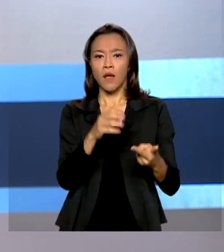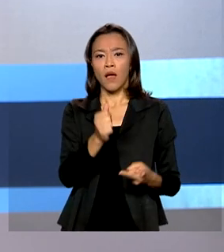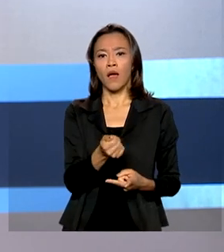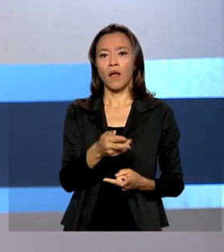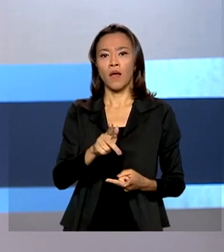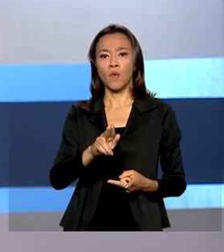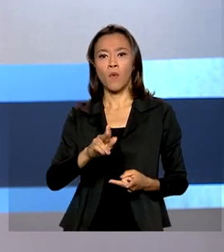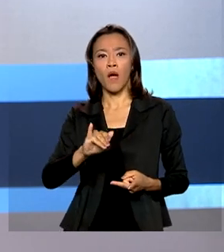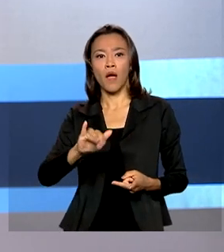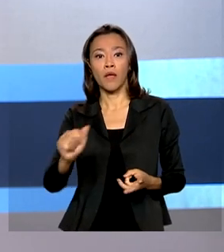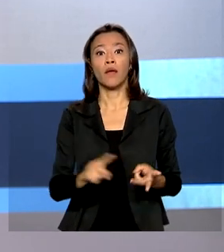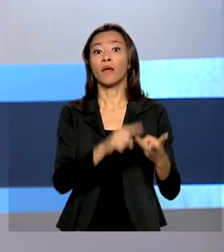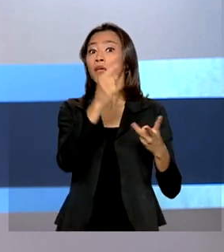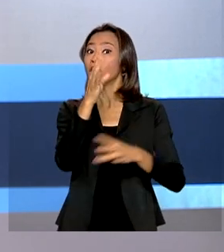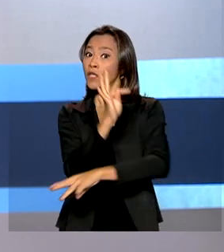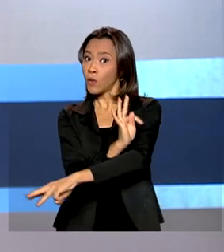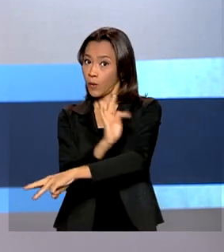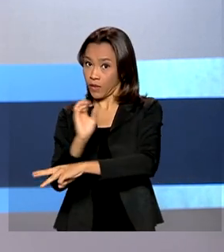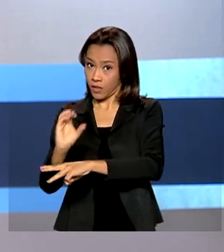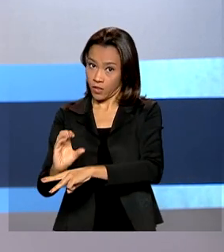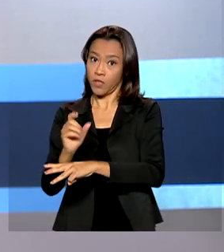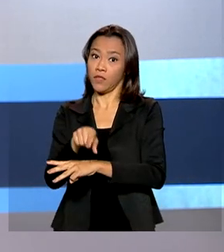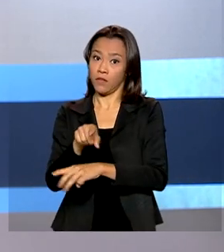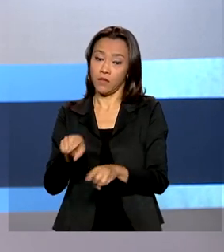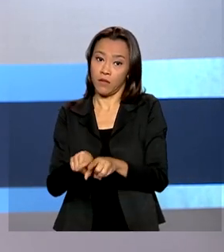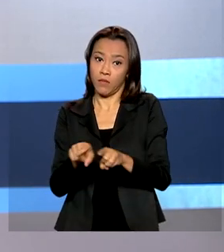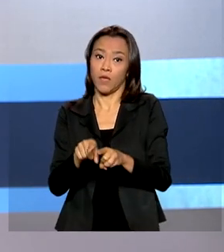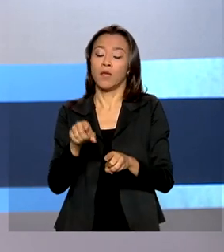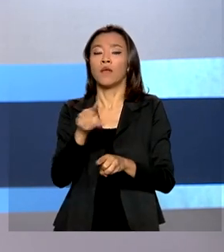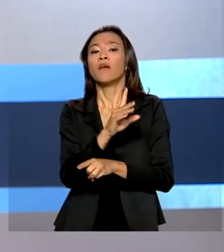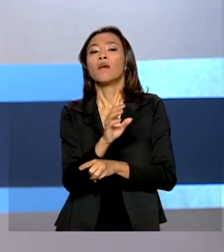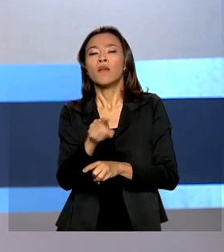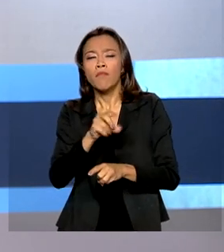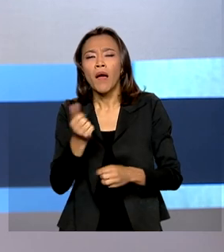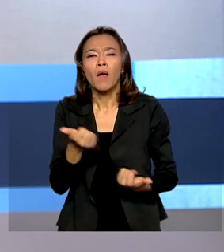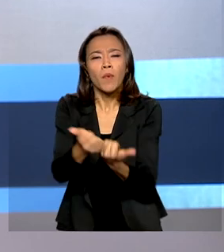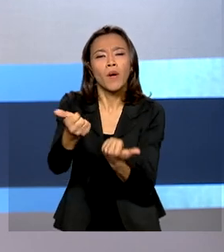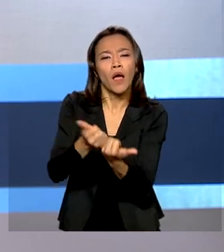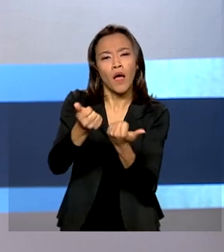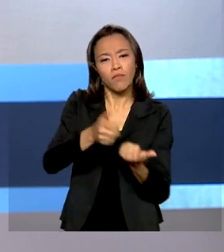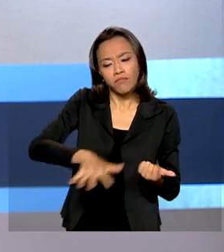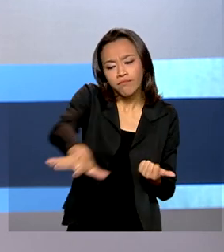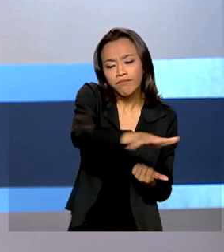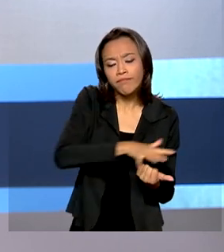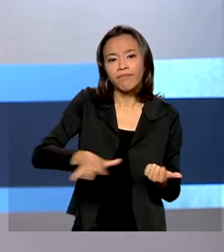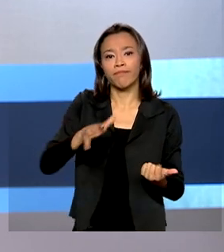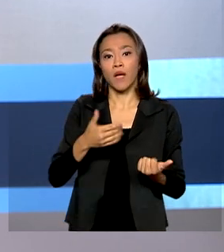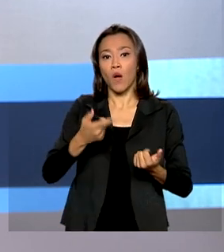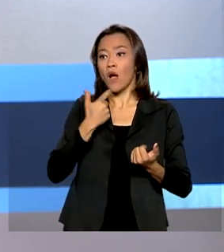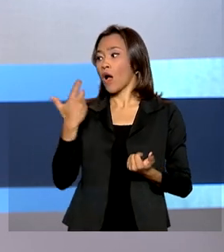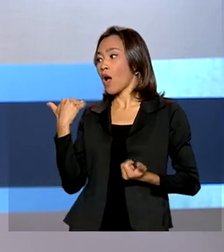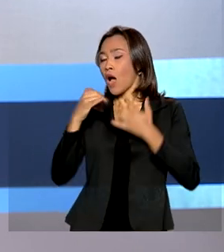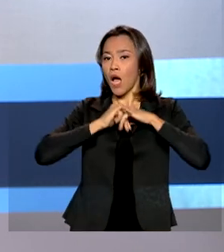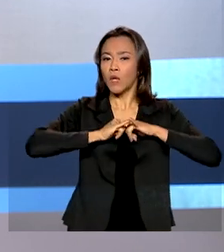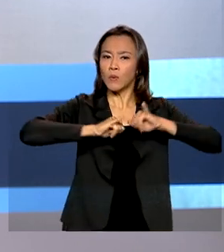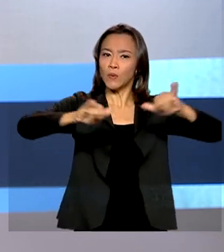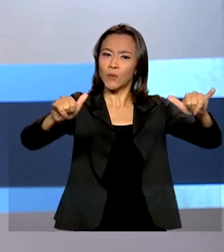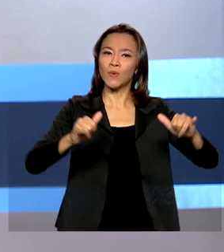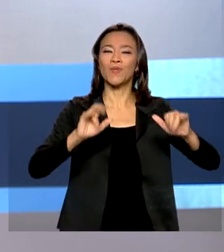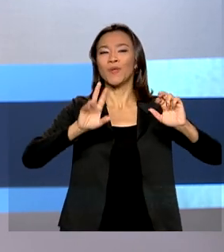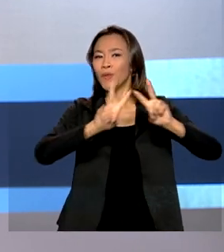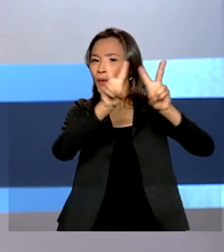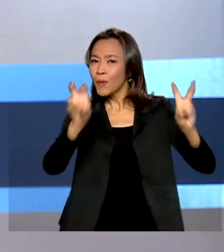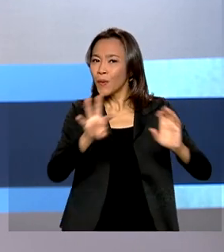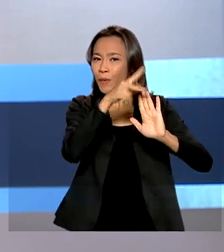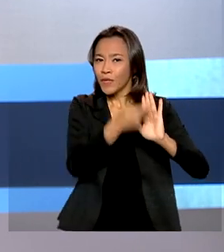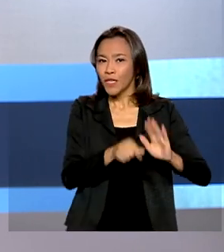o Tocantins. A principal meta é ampliar a segurança hídrica para a população local. O anúncio foi feito durante a passagem da Jornada das